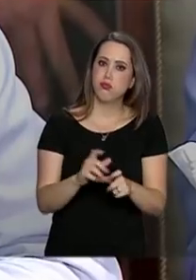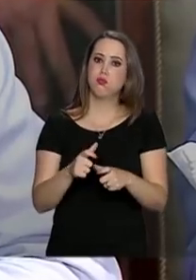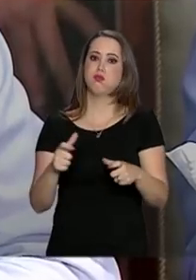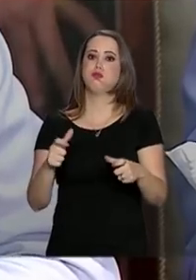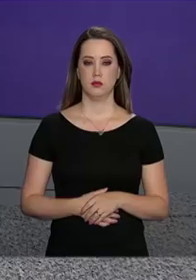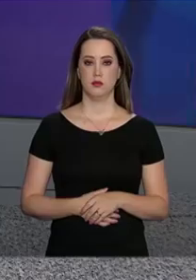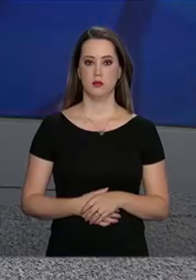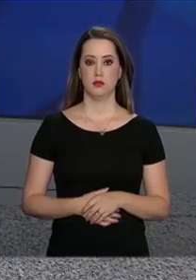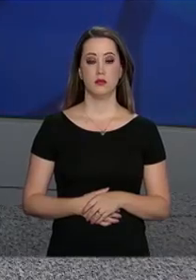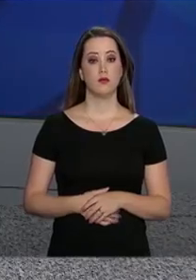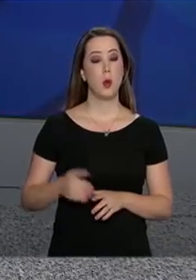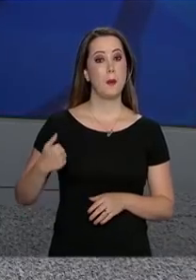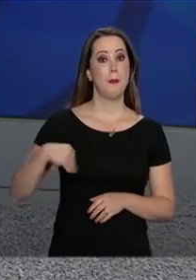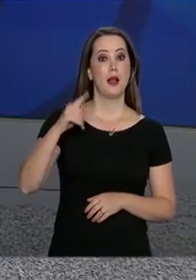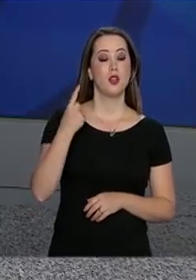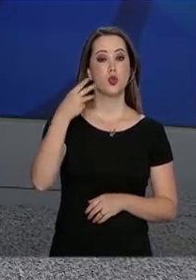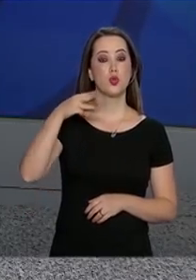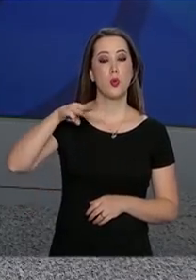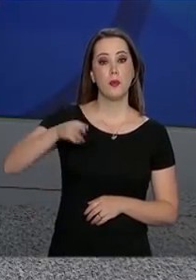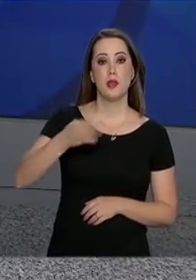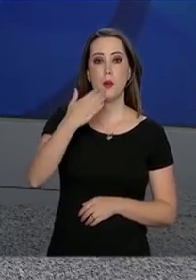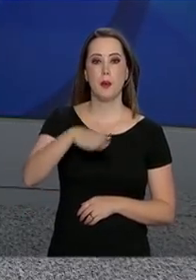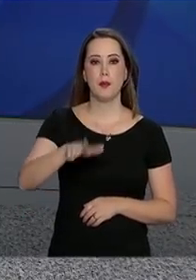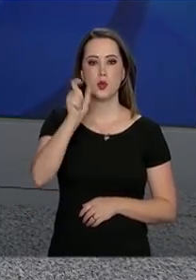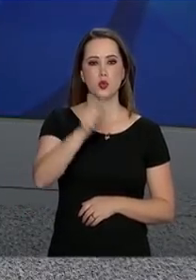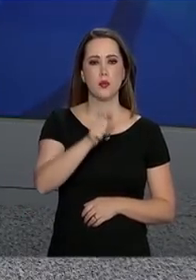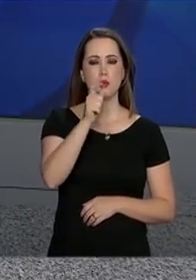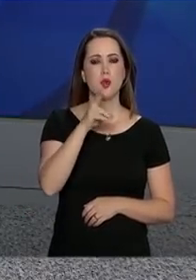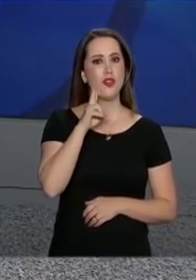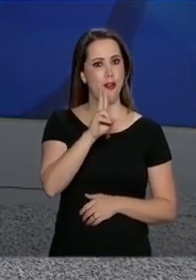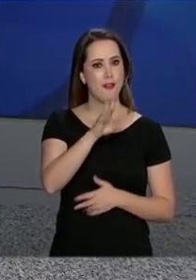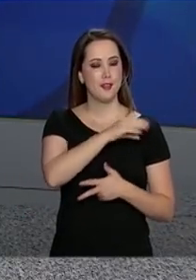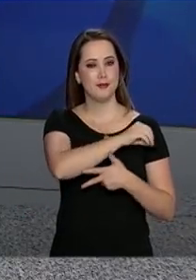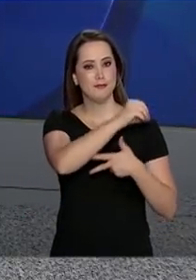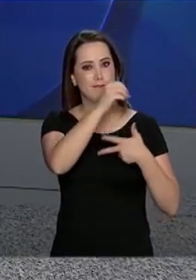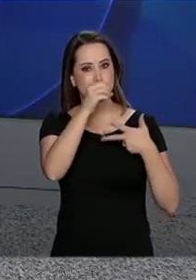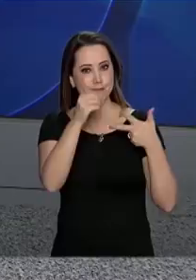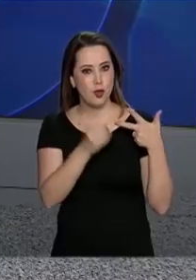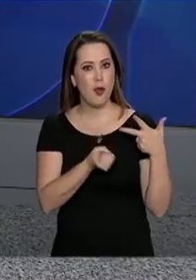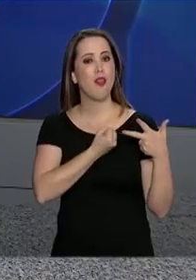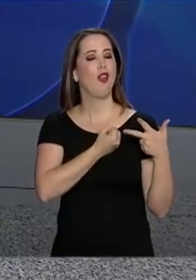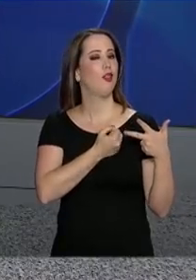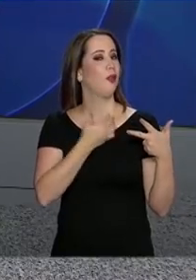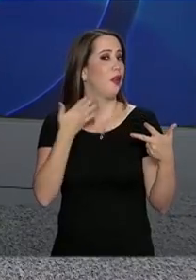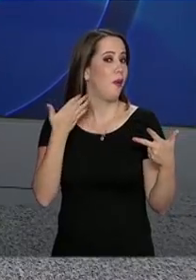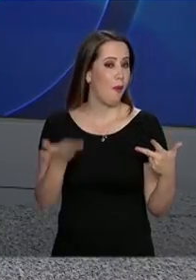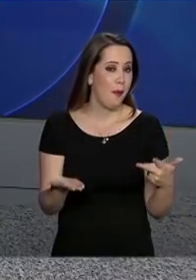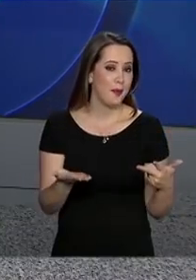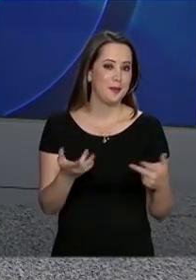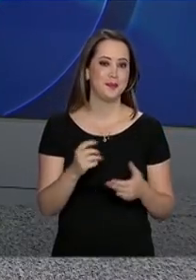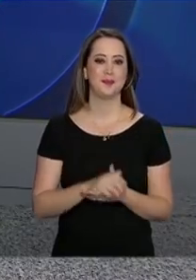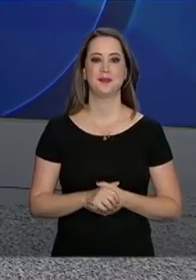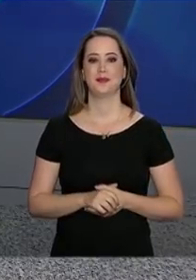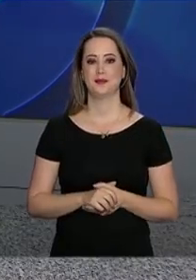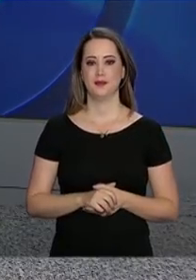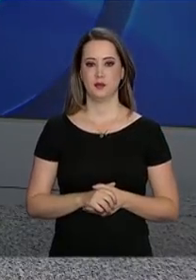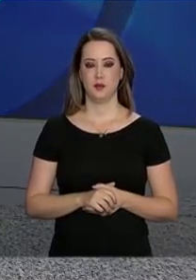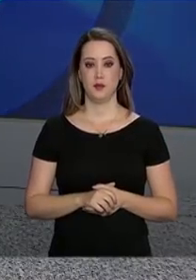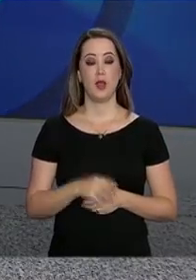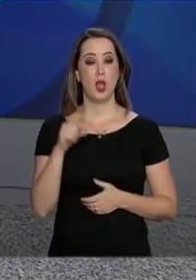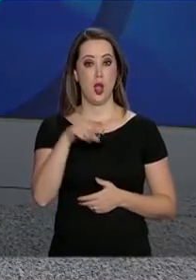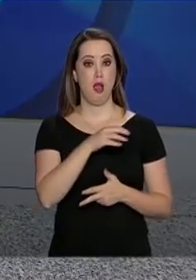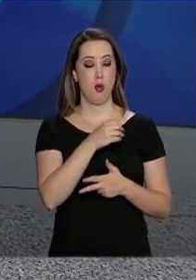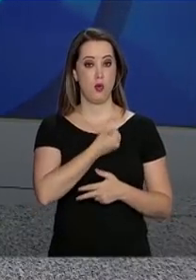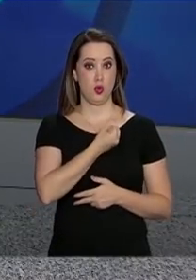Boa Vista. Mais de um milhão e meio de participantes já consultaram a nota do Exame Nacional do Ensino Médio, ENEM 2018.